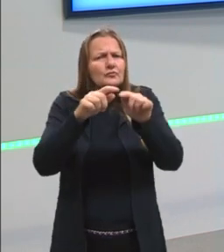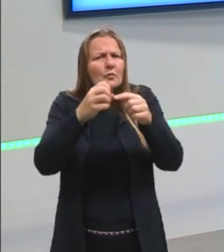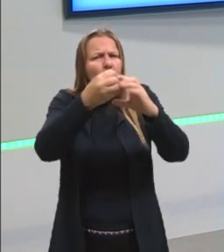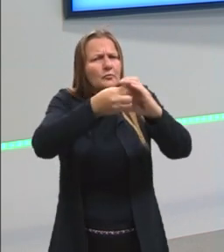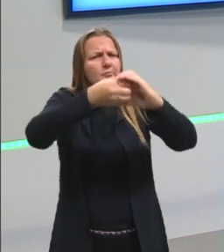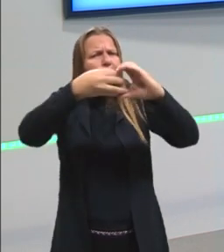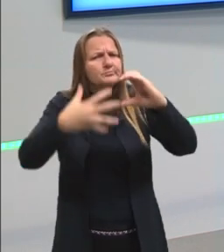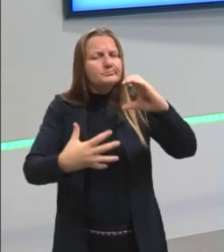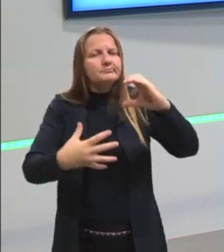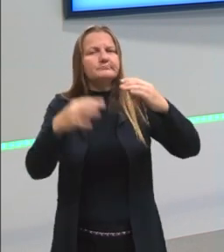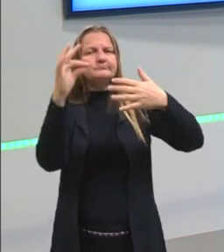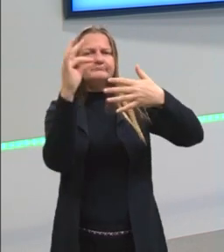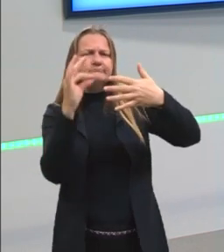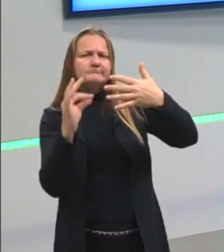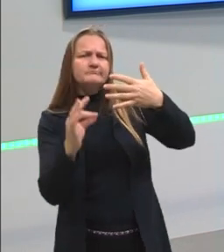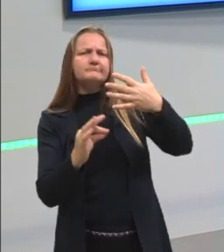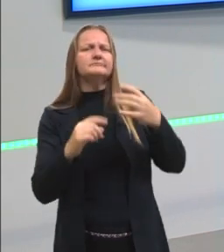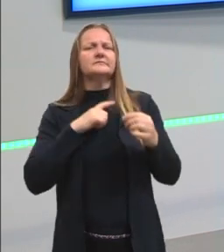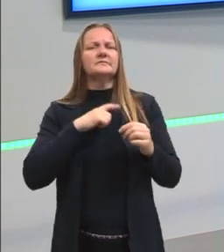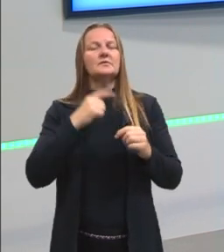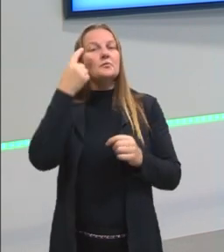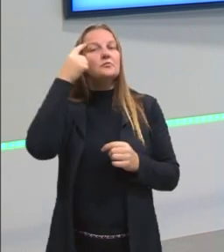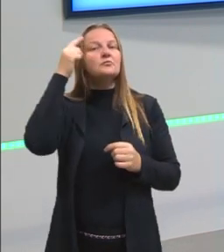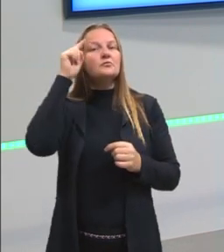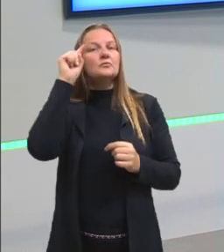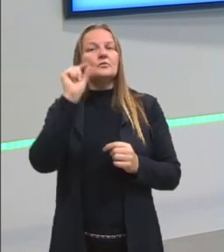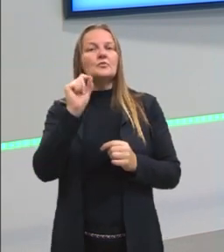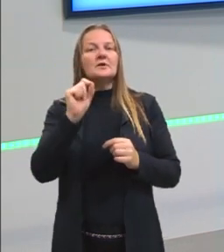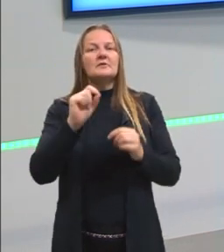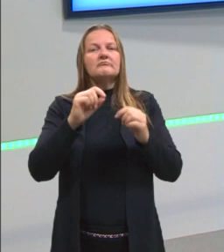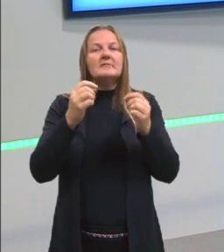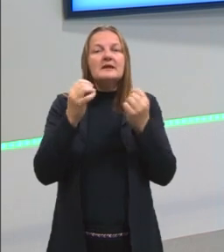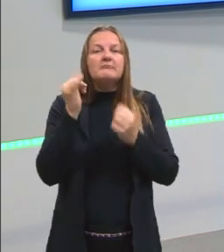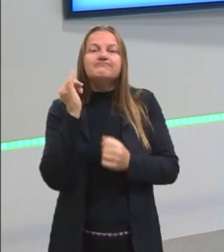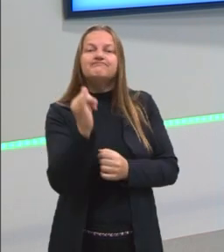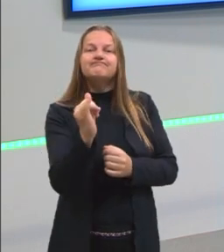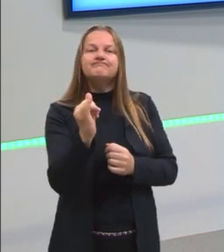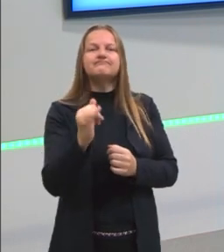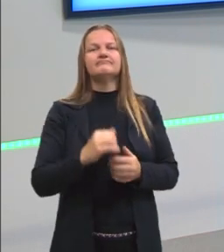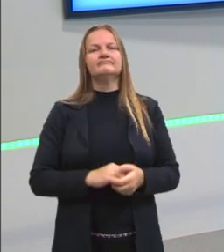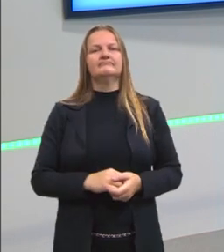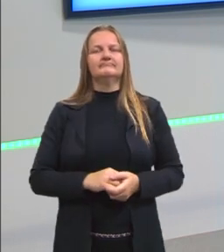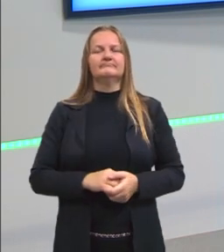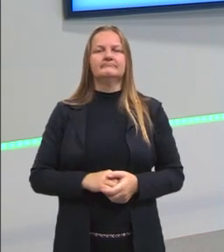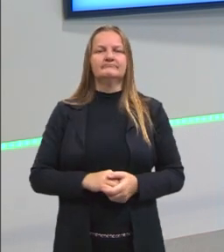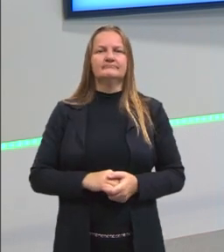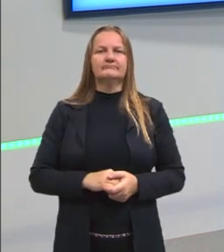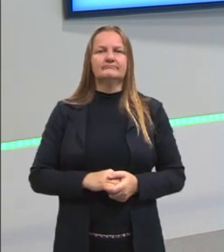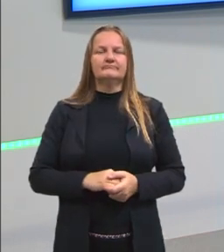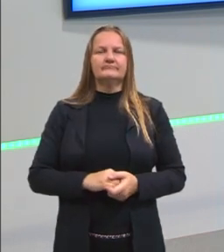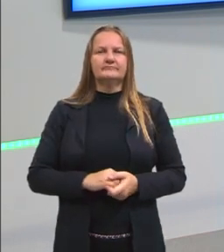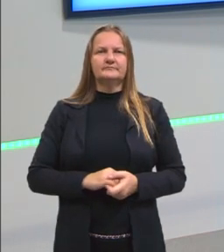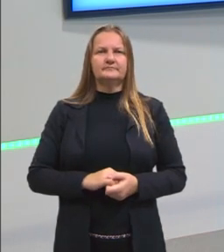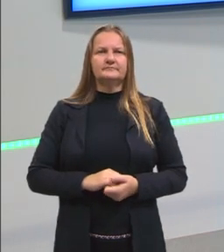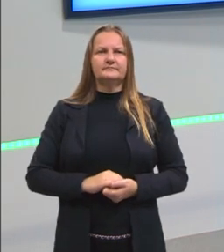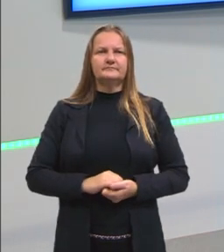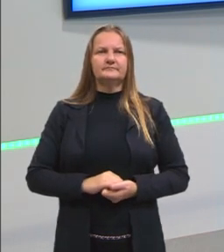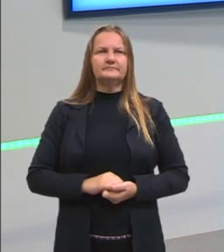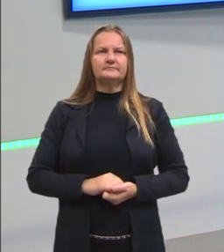adverbiais de acordo com a ideia, com a circunstância que ela vai expressar ali.